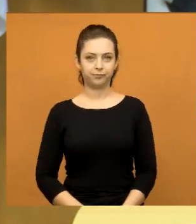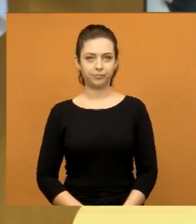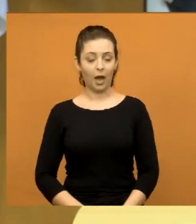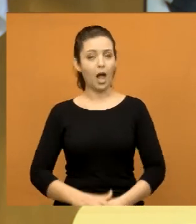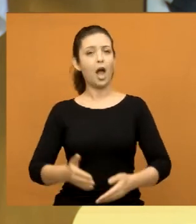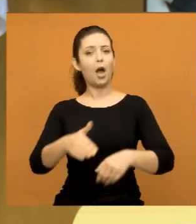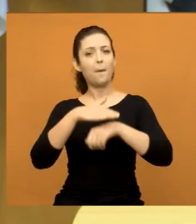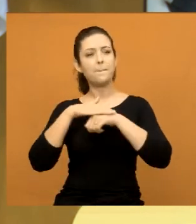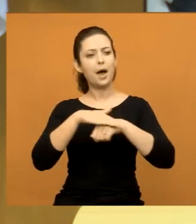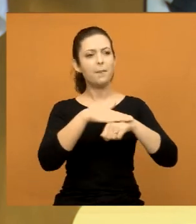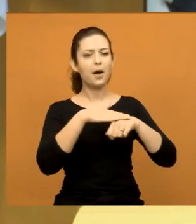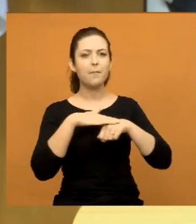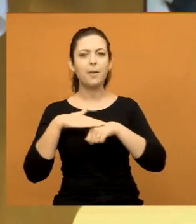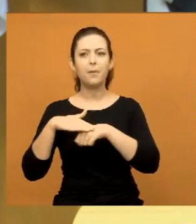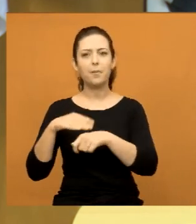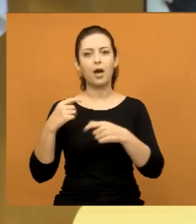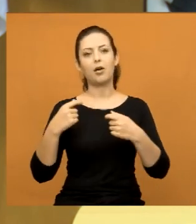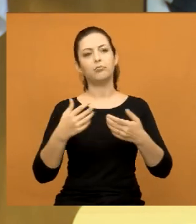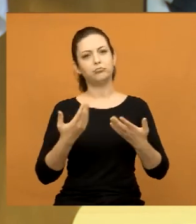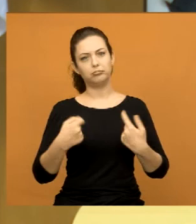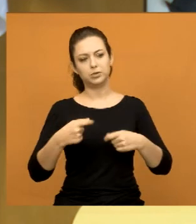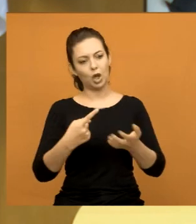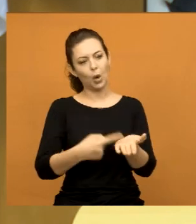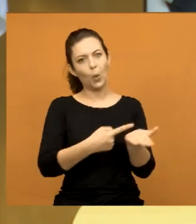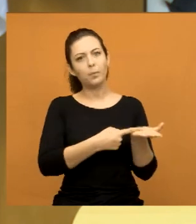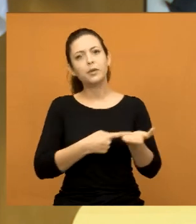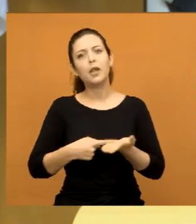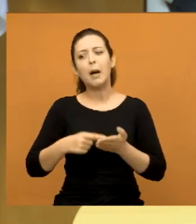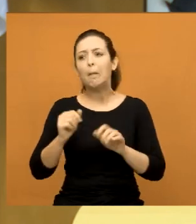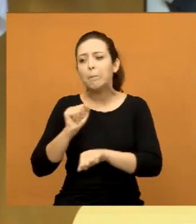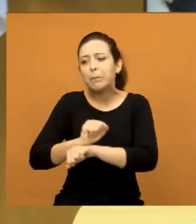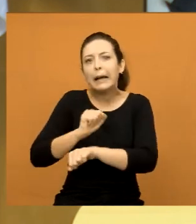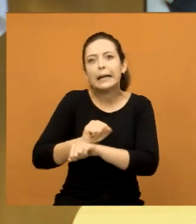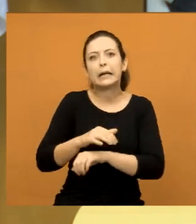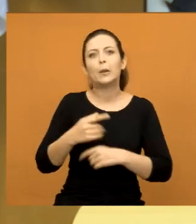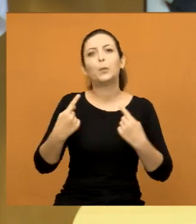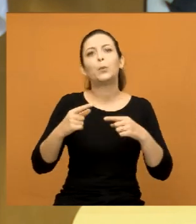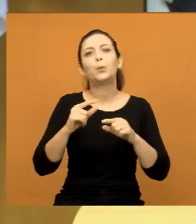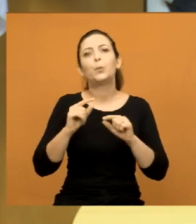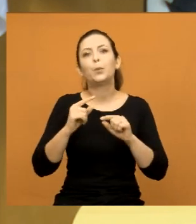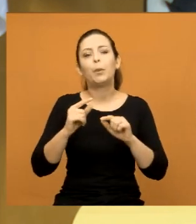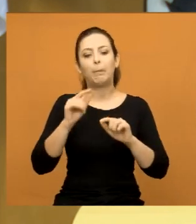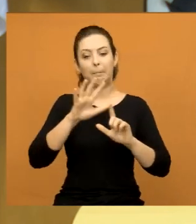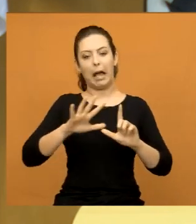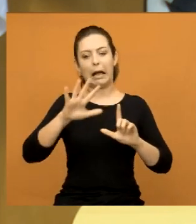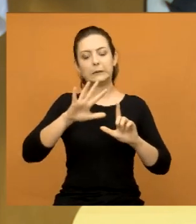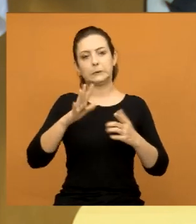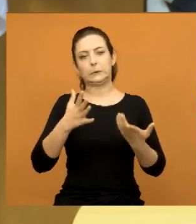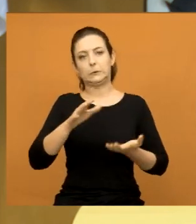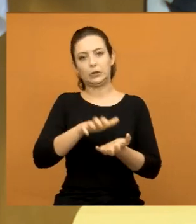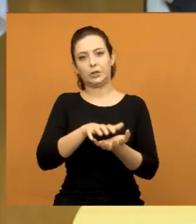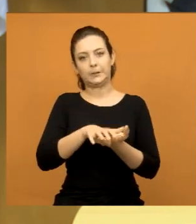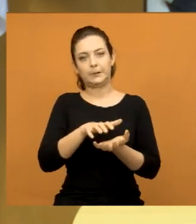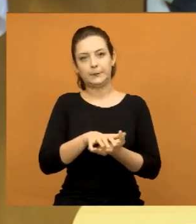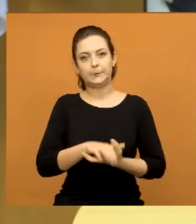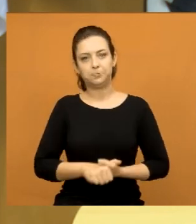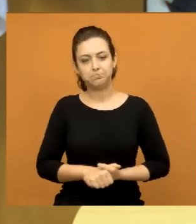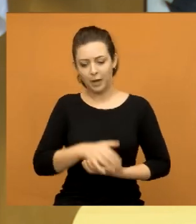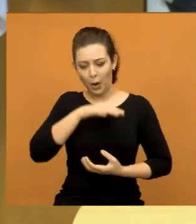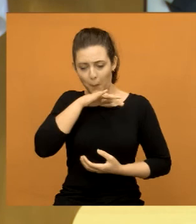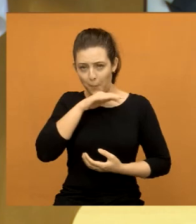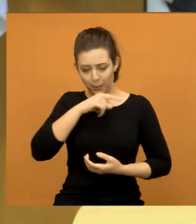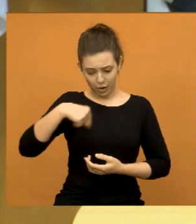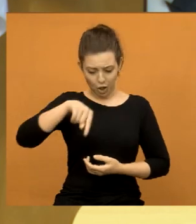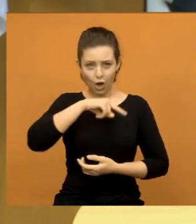que conversar muito com os vereadores, assim, para agar de fazer isso, porque acaba com a situação da cidade de Jacareí. Acaba com nós